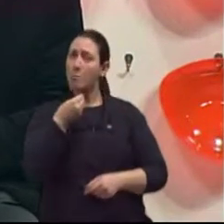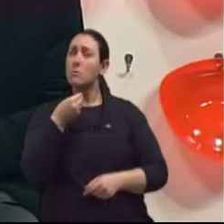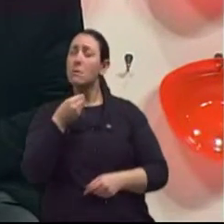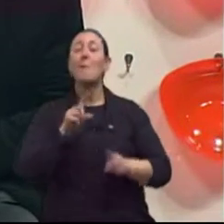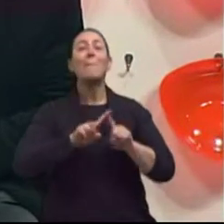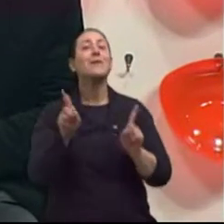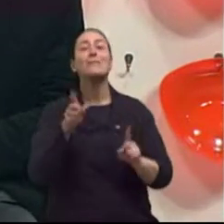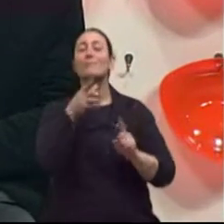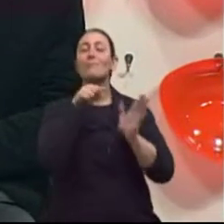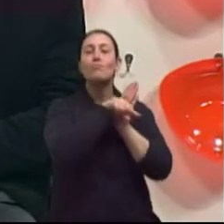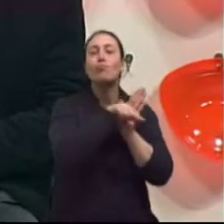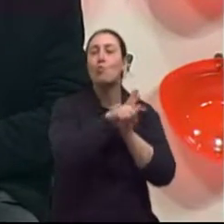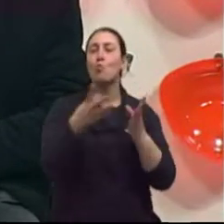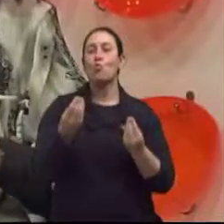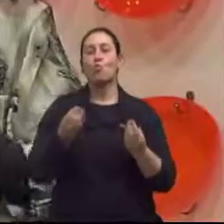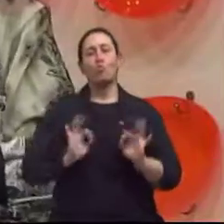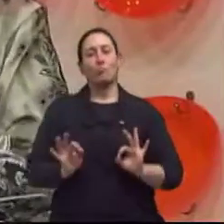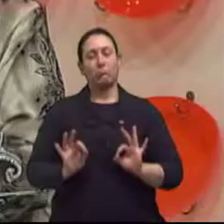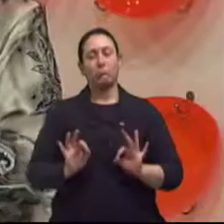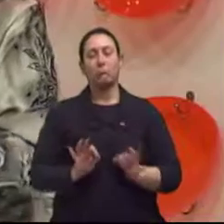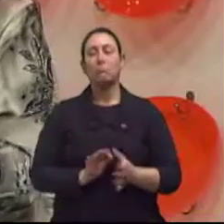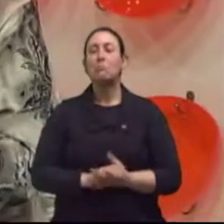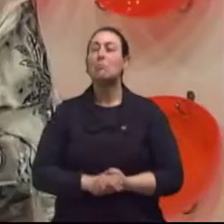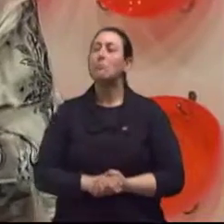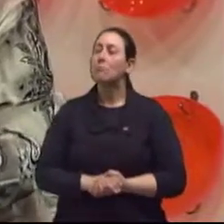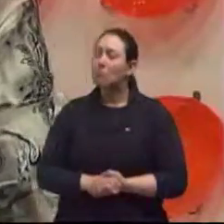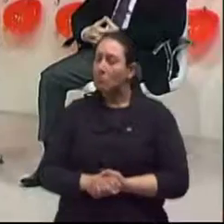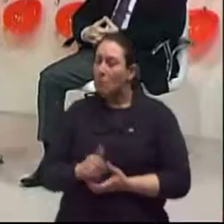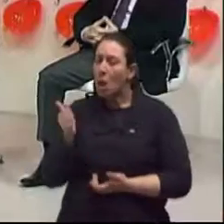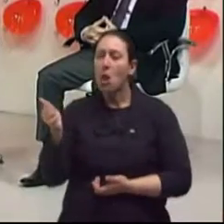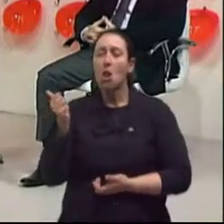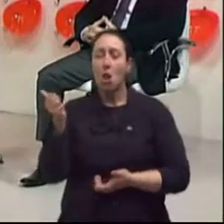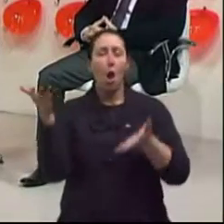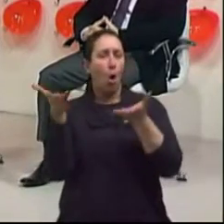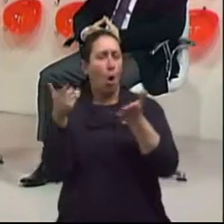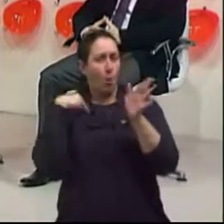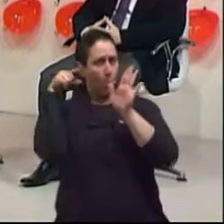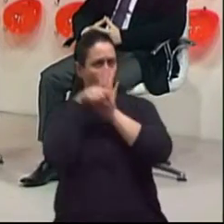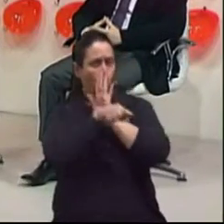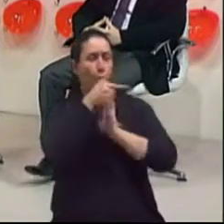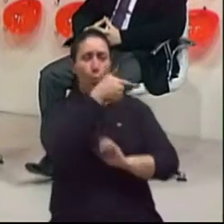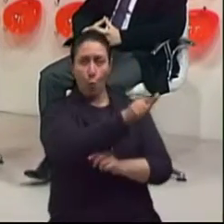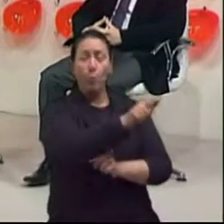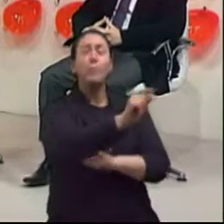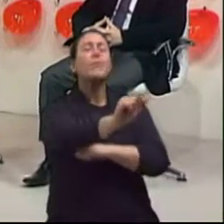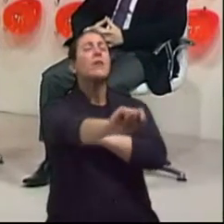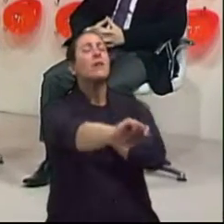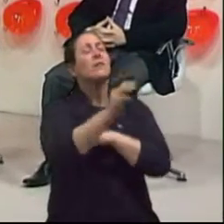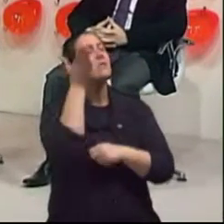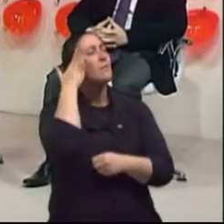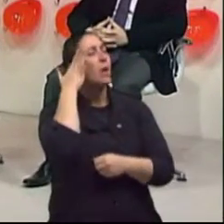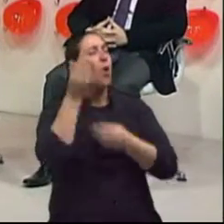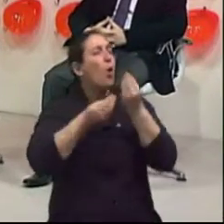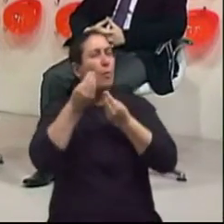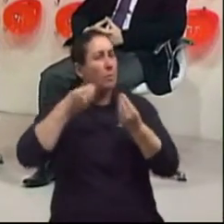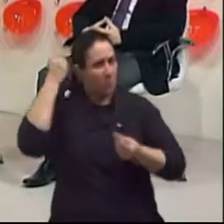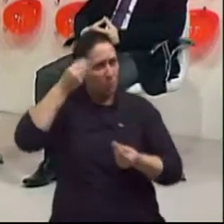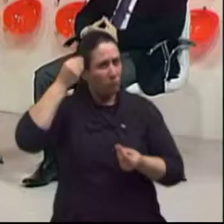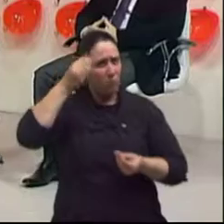menos estudada. Certo. E a aceitação desses processos, psiquicamente falando agora,